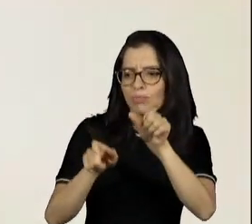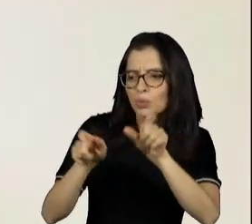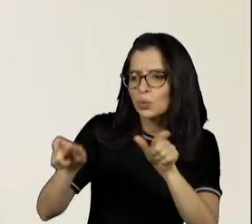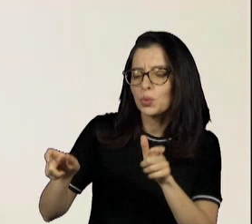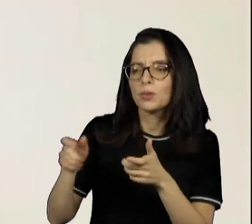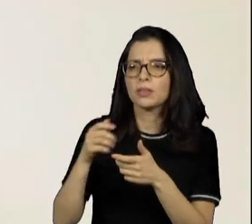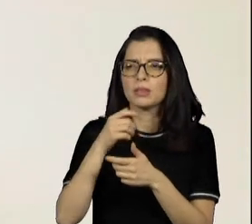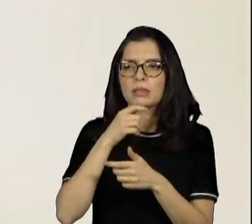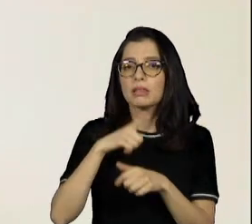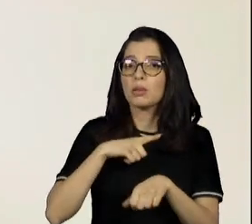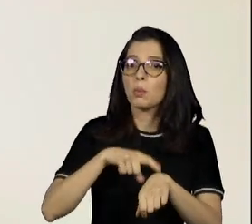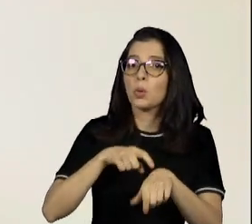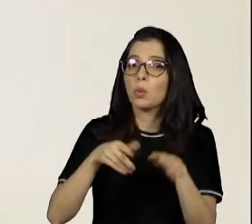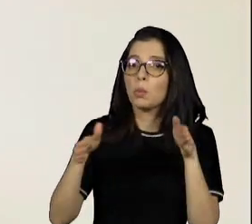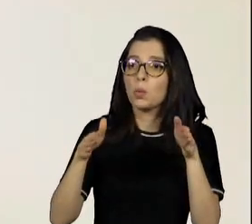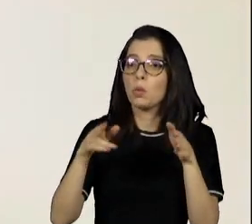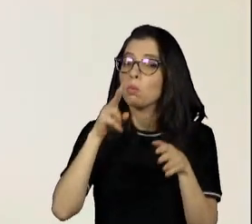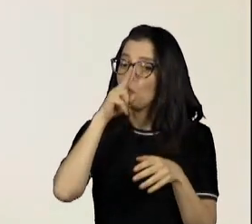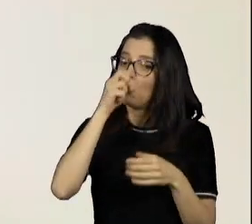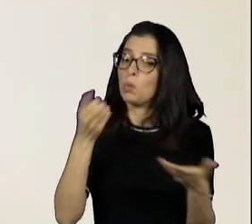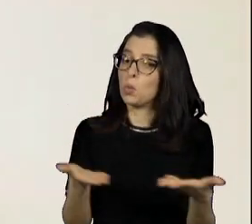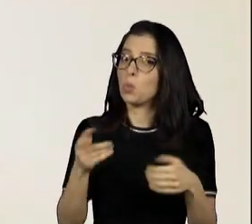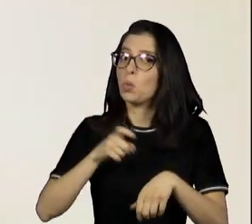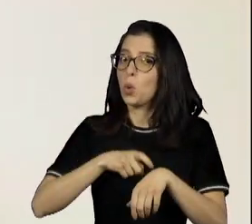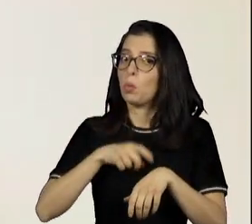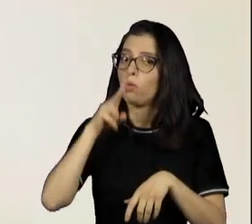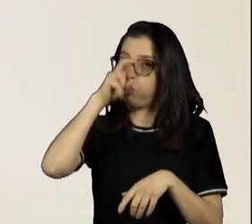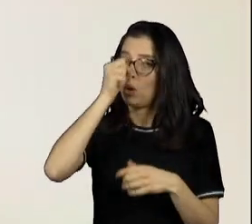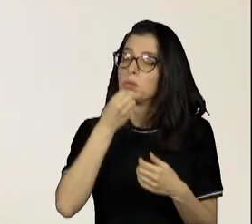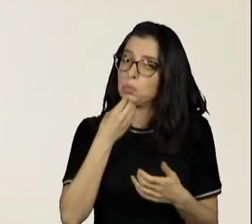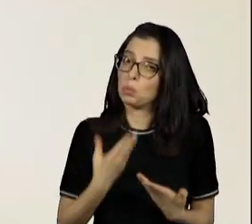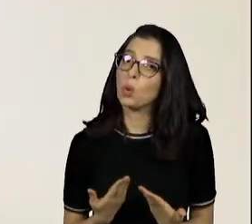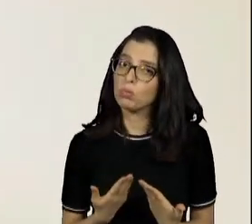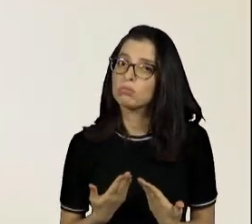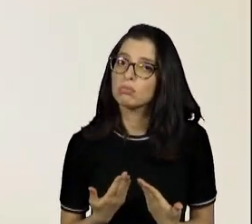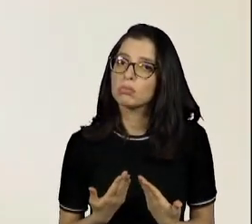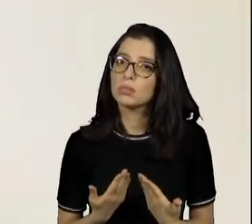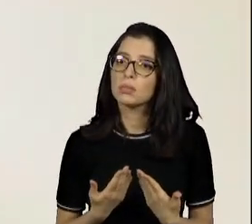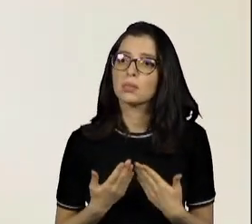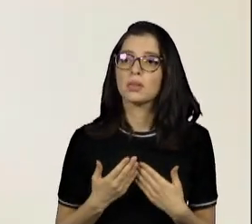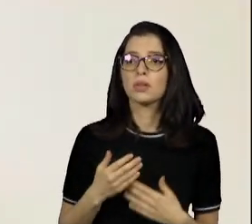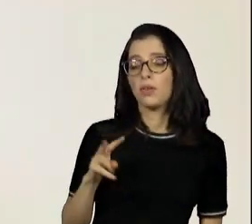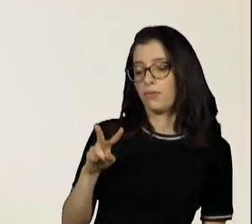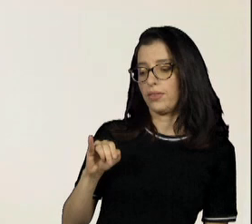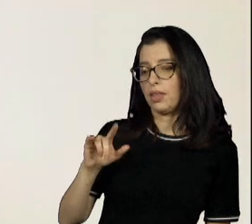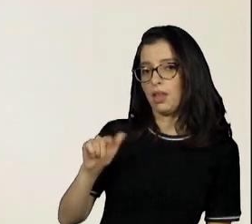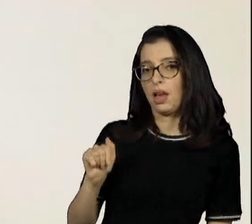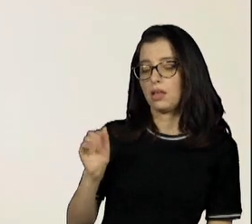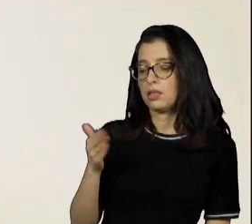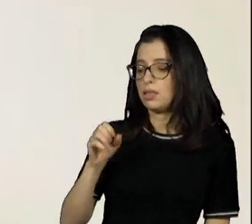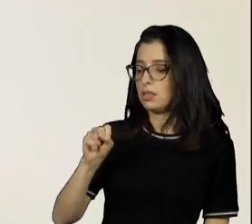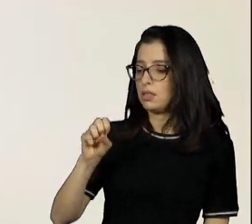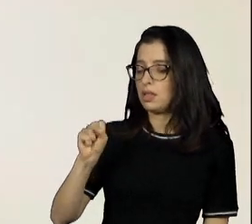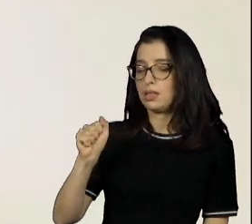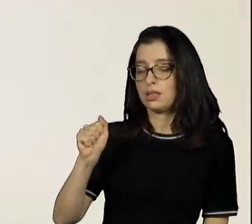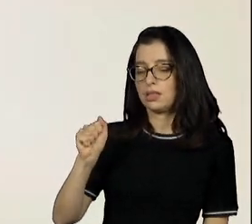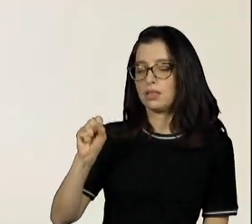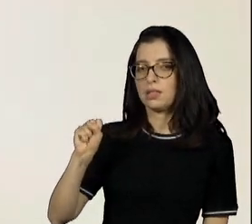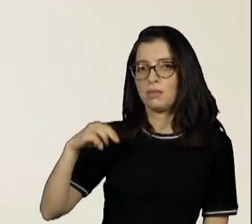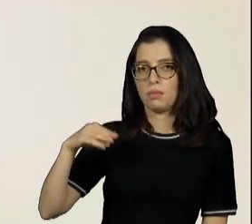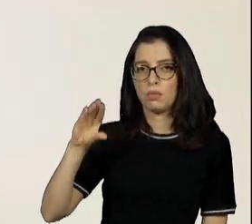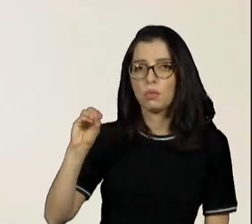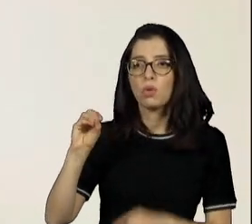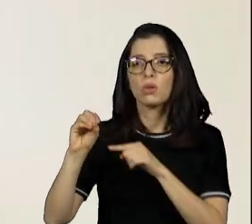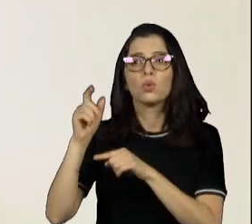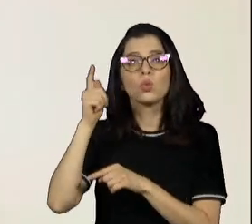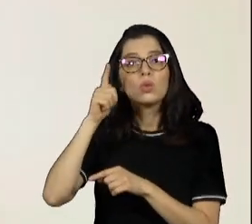teve momentos muito fortes na televisão ligada à criança. A época de Vila Sésamo, que foi um trabalho feito lá